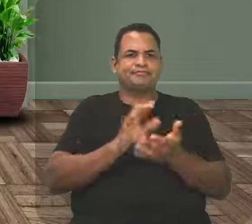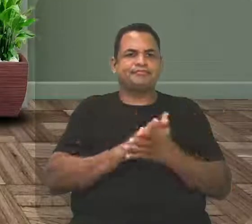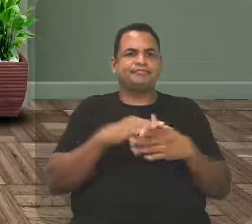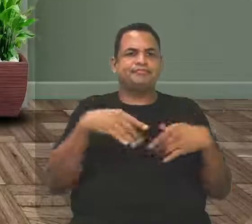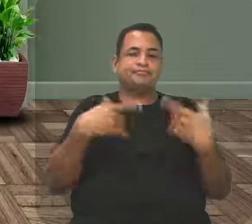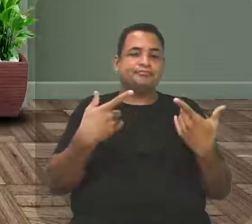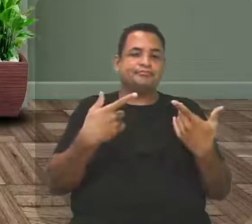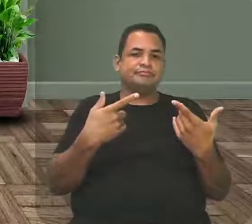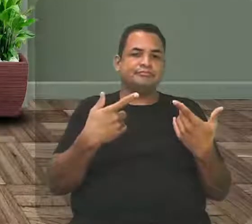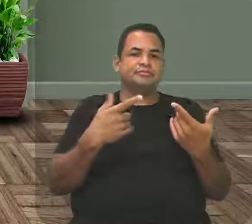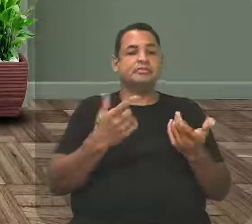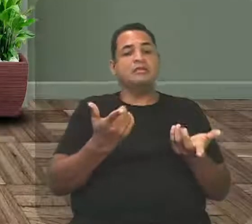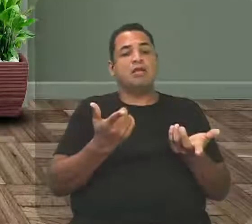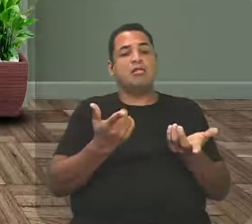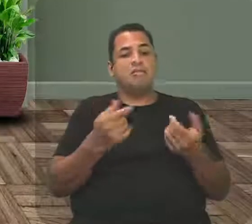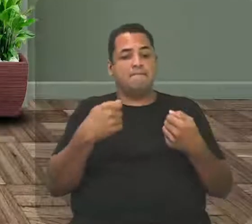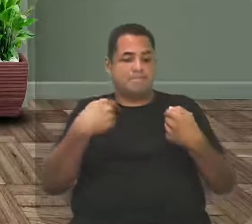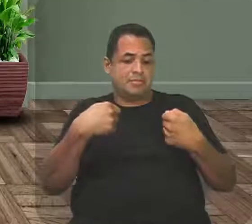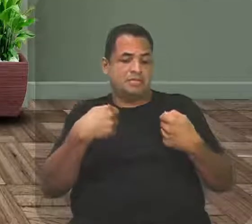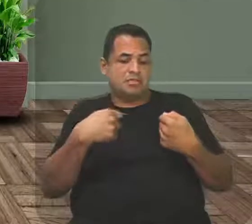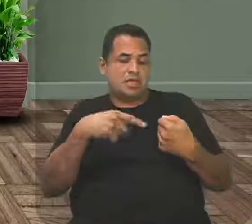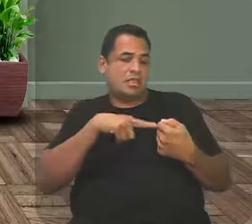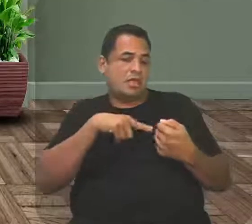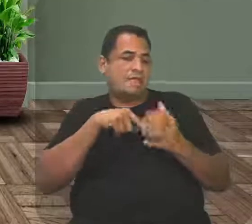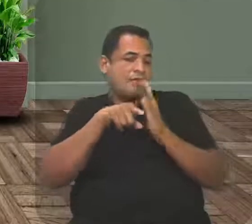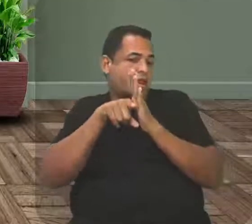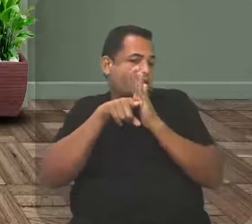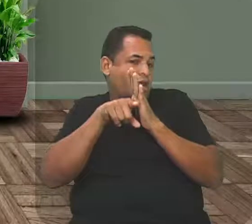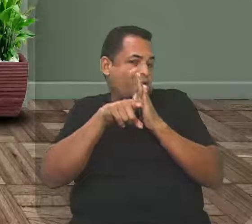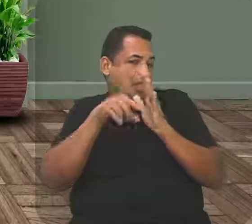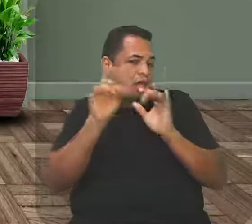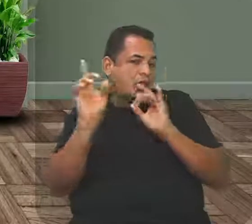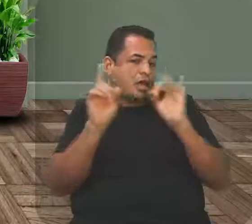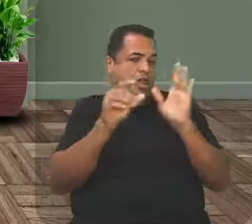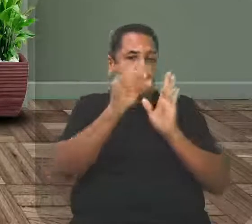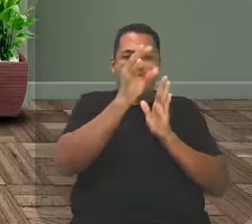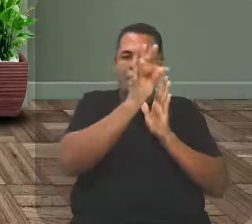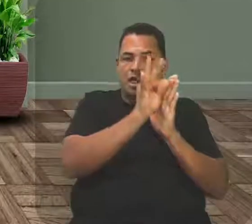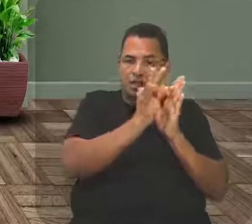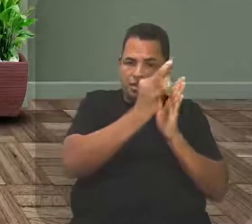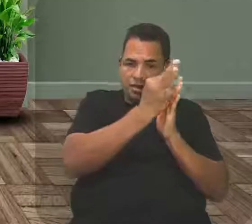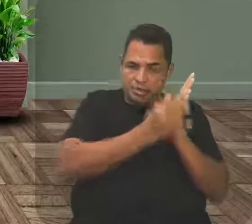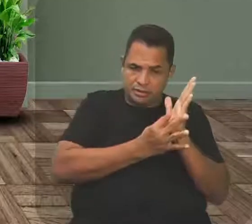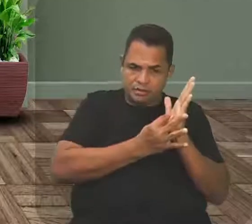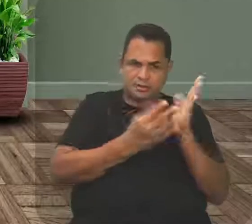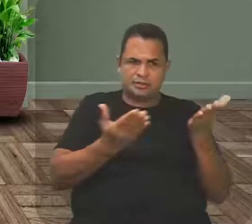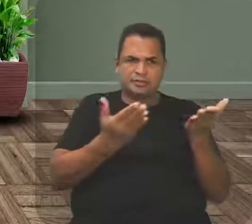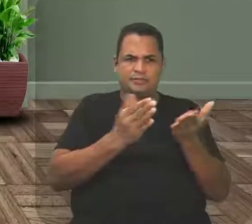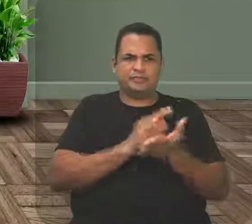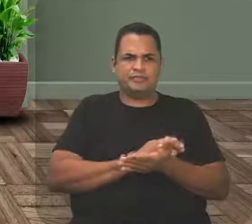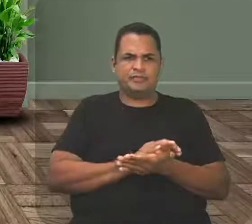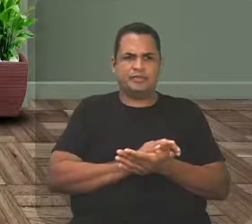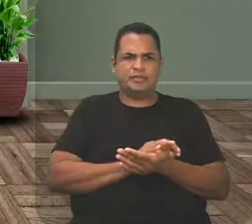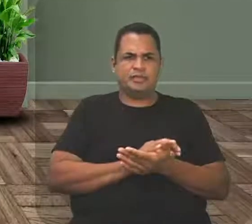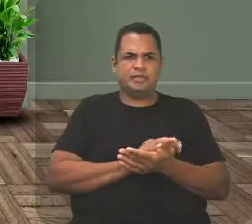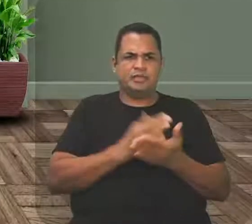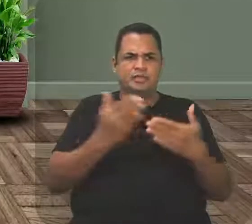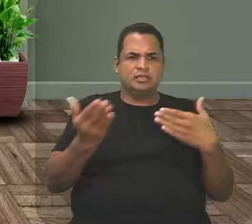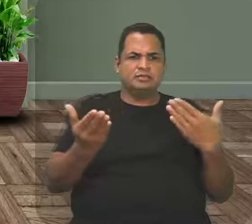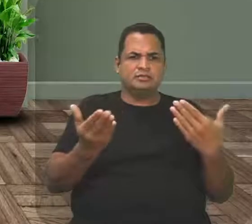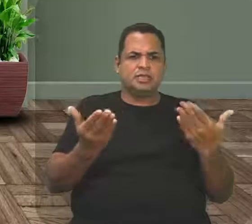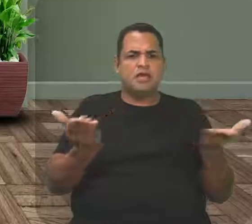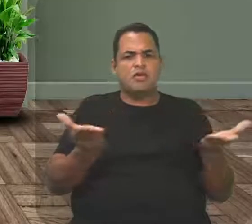analisar os textos, essas produções. Mas, nessa vibe,